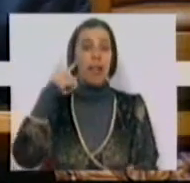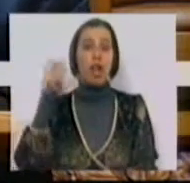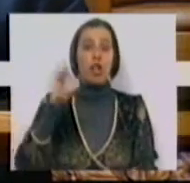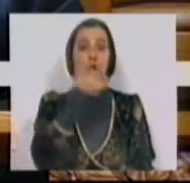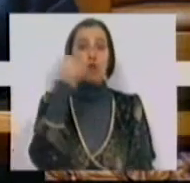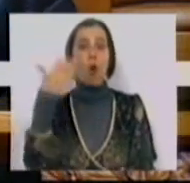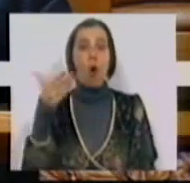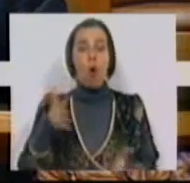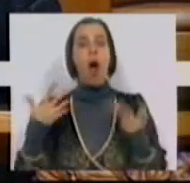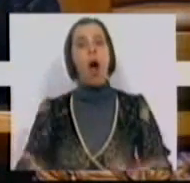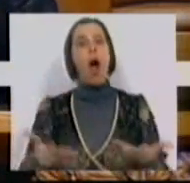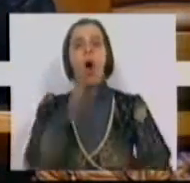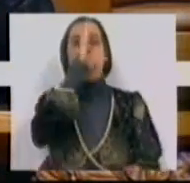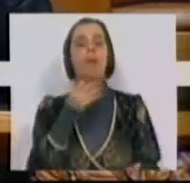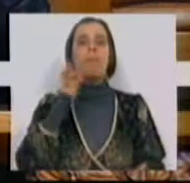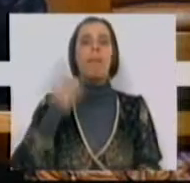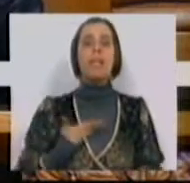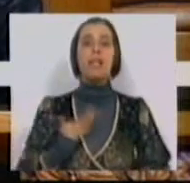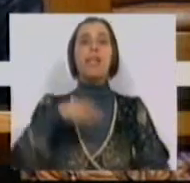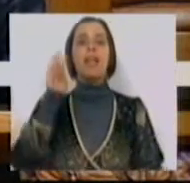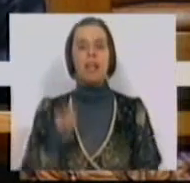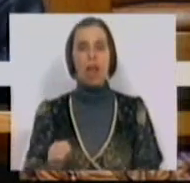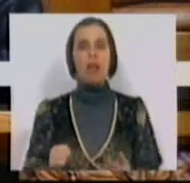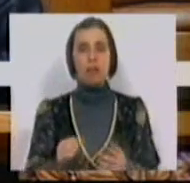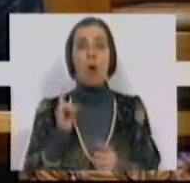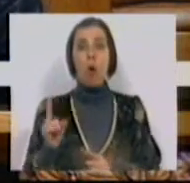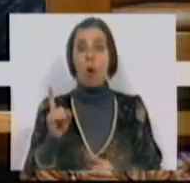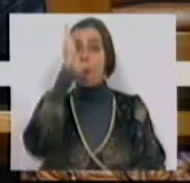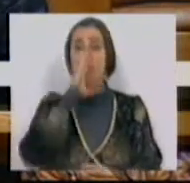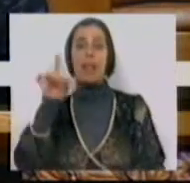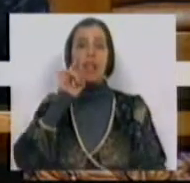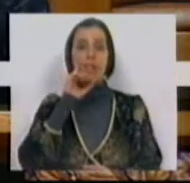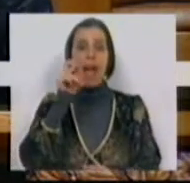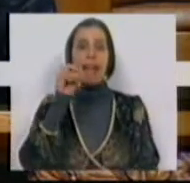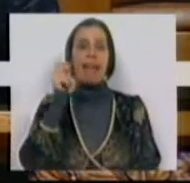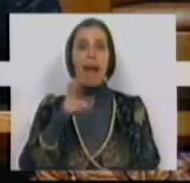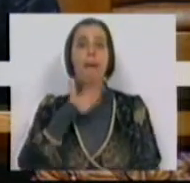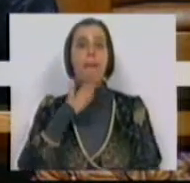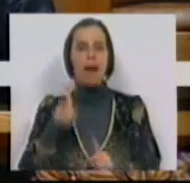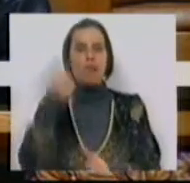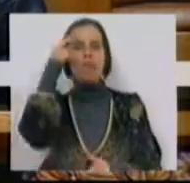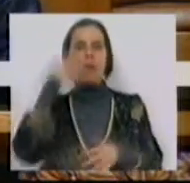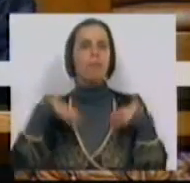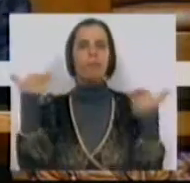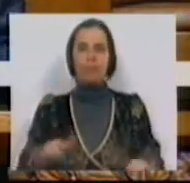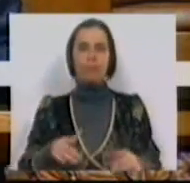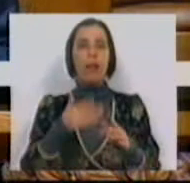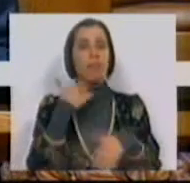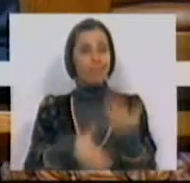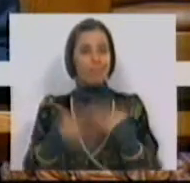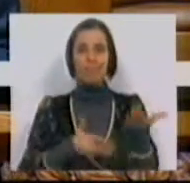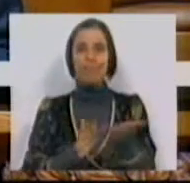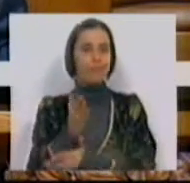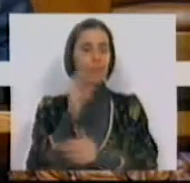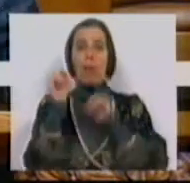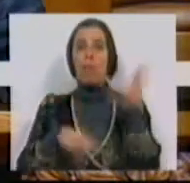2011, o atual Governo do PSD de CDS, através do Ministro da Defesa, Aguiar Branco, decidiu abandonar o caminho da viabilização